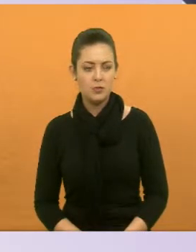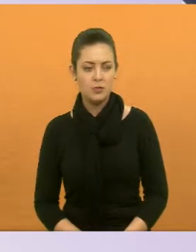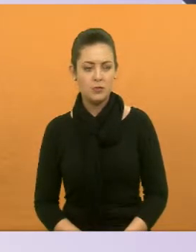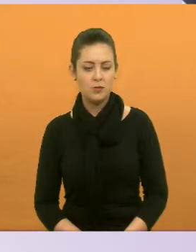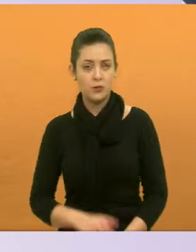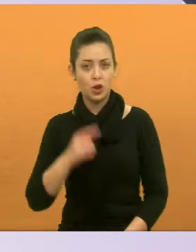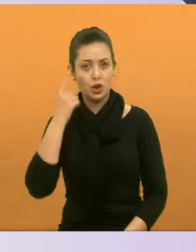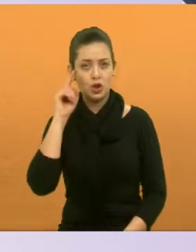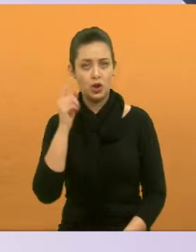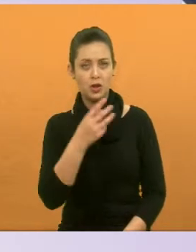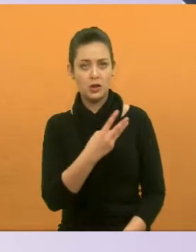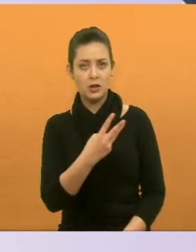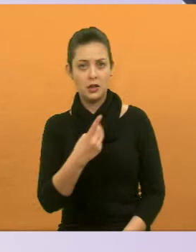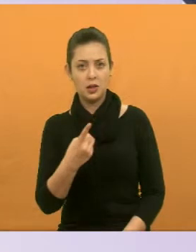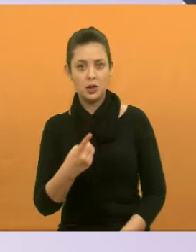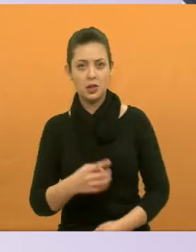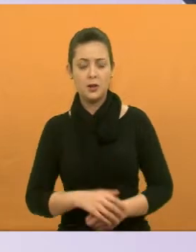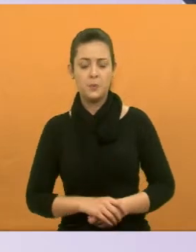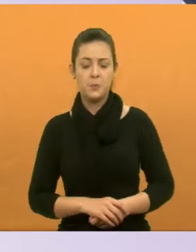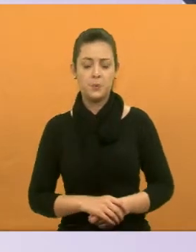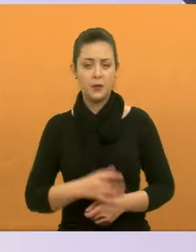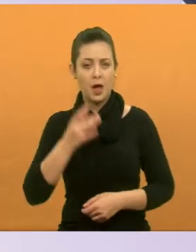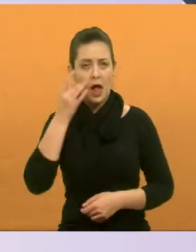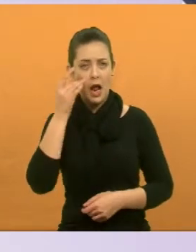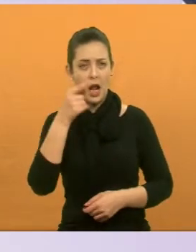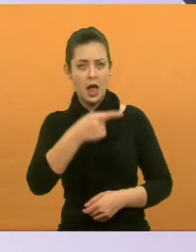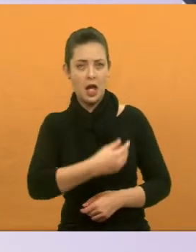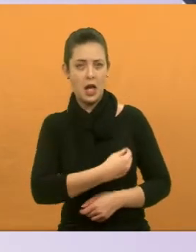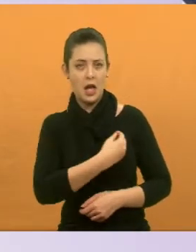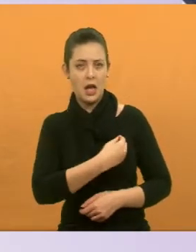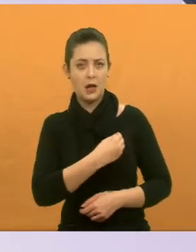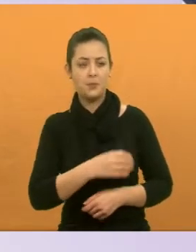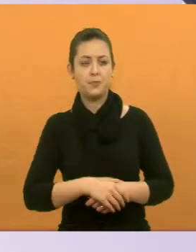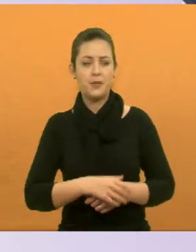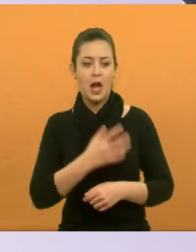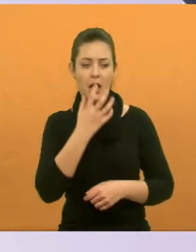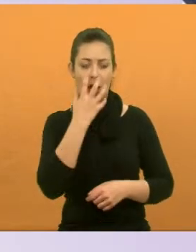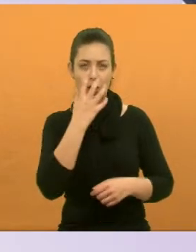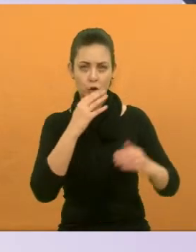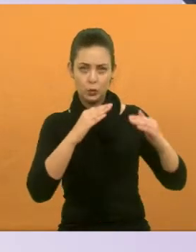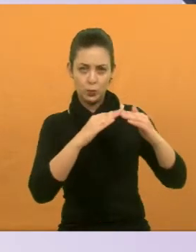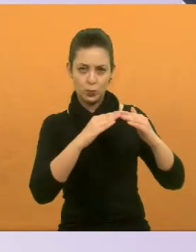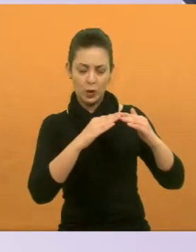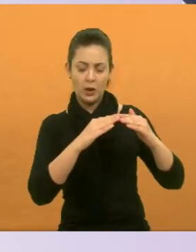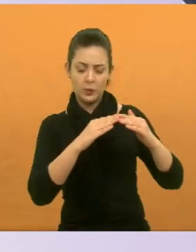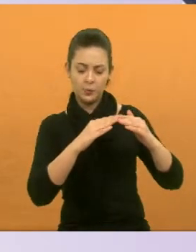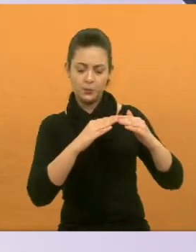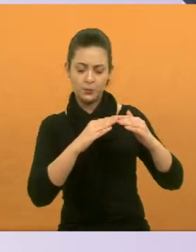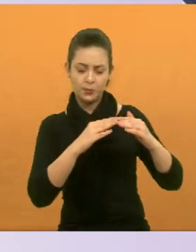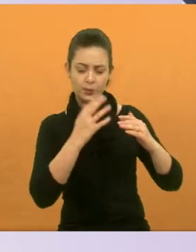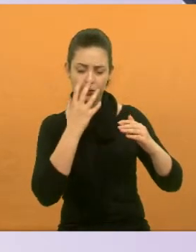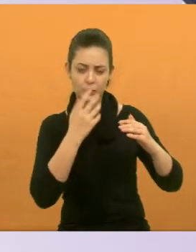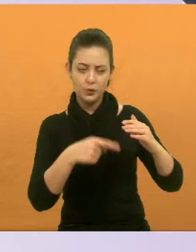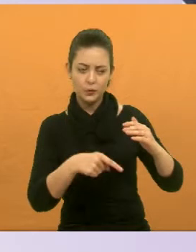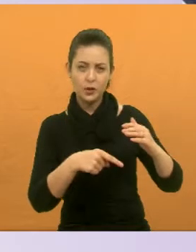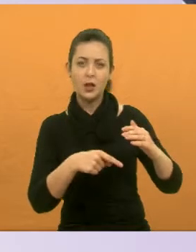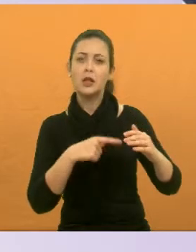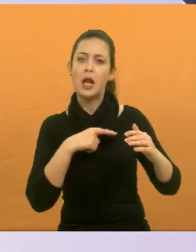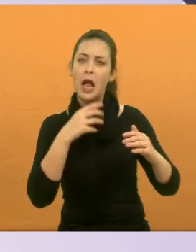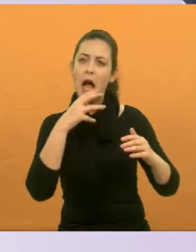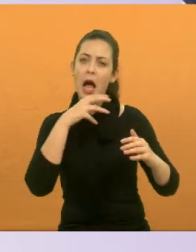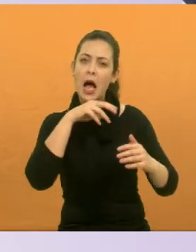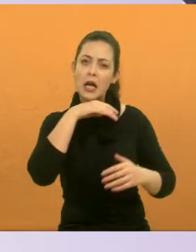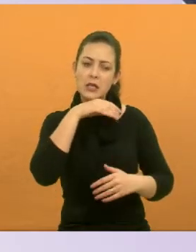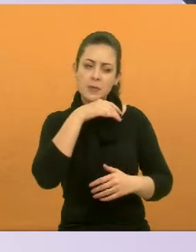No dia 31, nós estivemos lá no canil municipal, que é o abrigo municipal, onde tem os